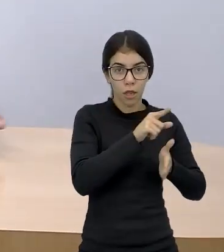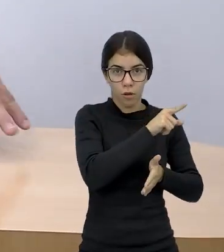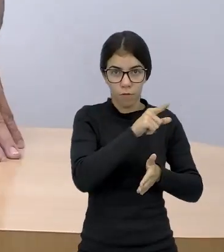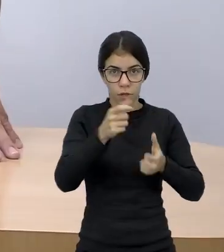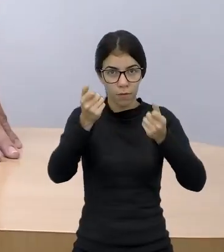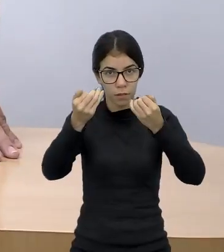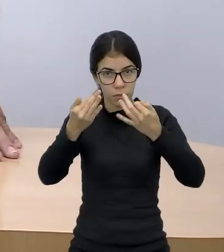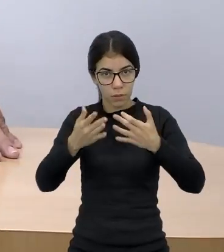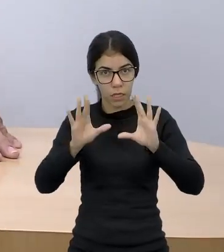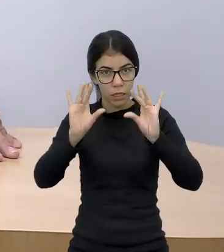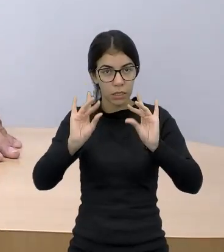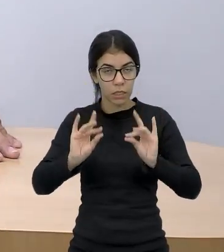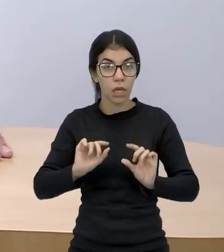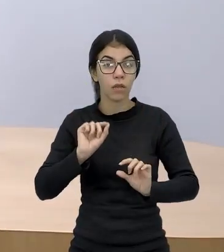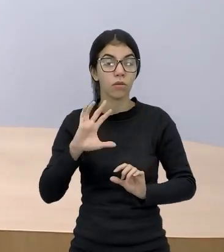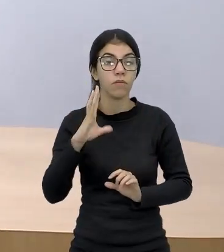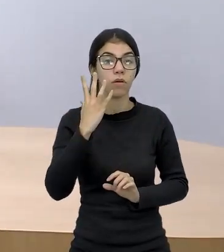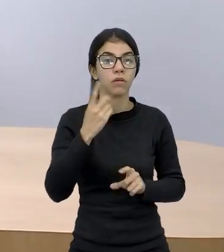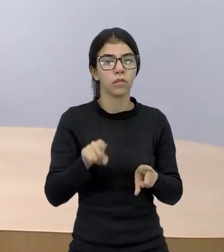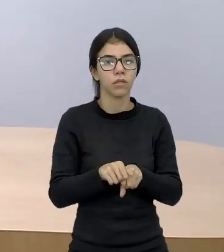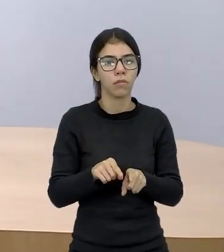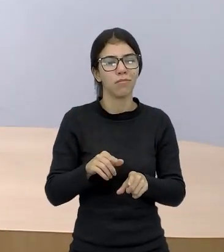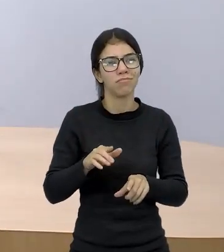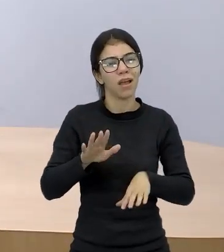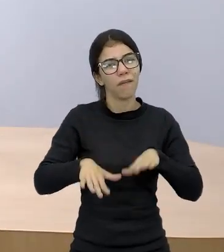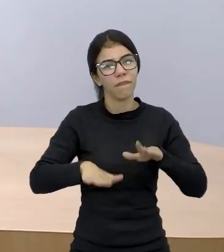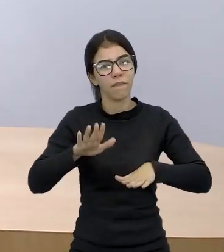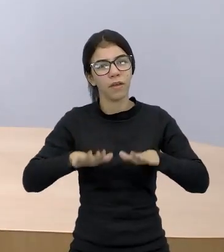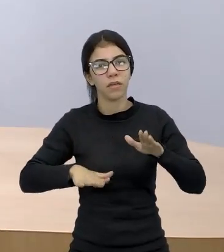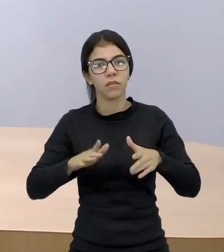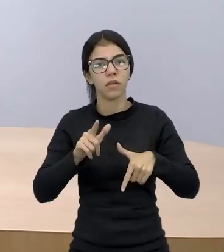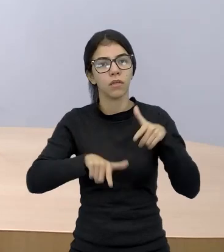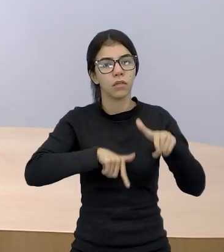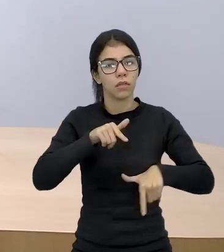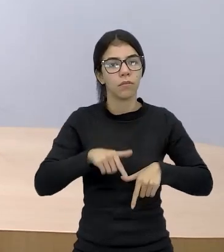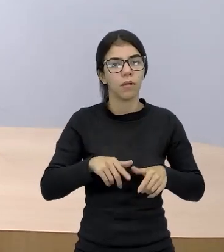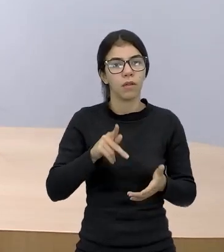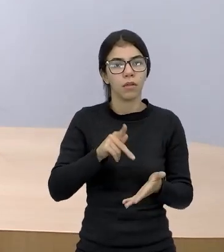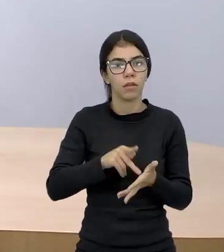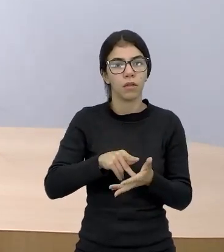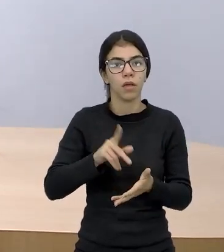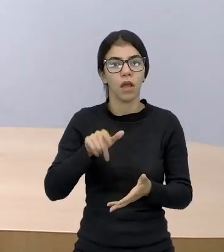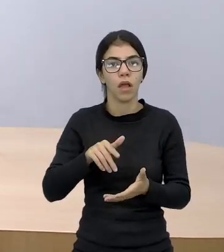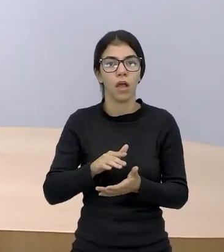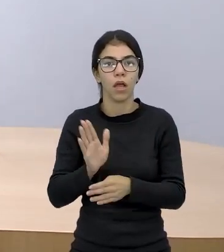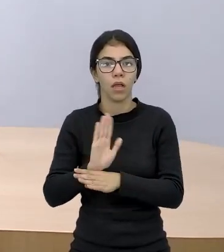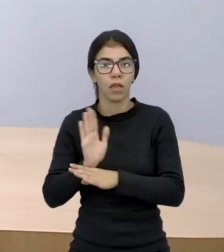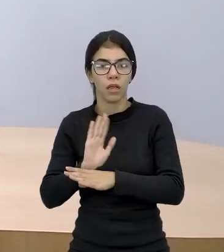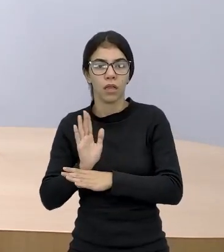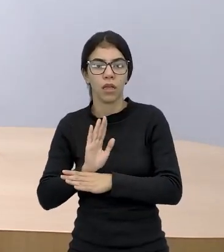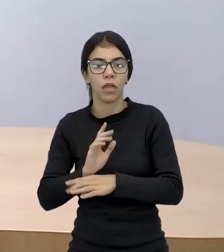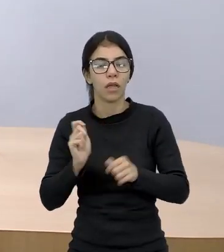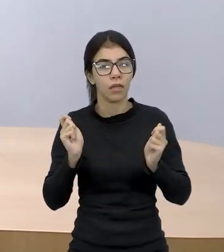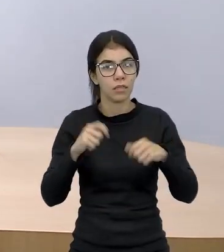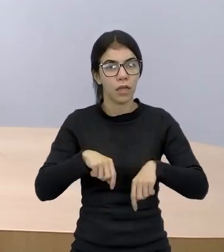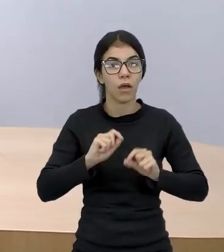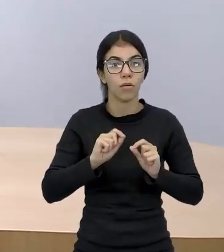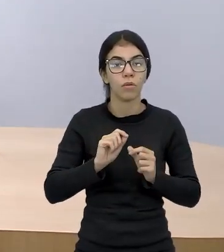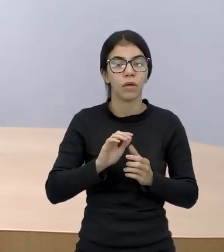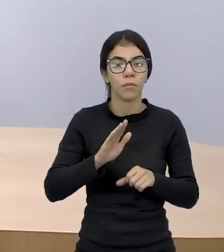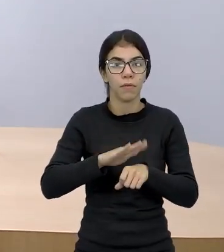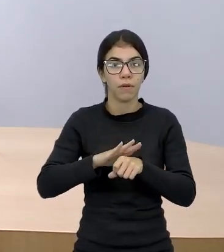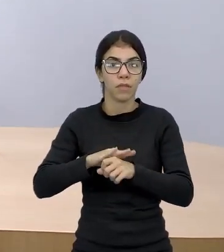o que vai ser falado, né? Muitas vezes, né, quem trabalha mesmo na área de cinema, consegue fazer, né,